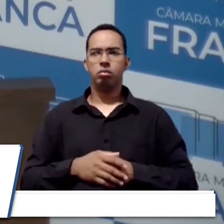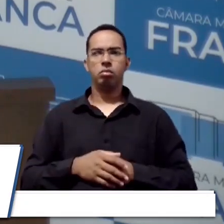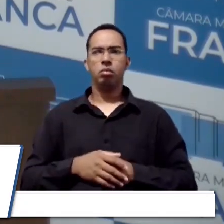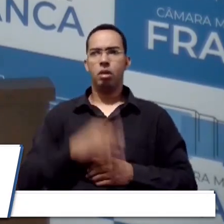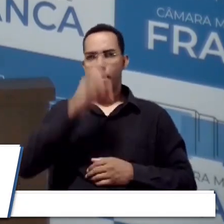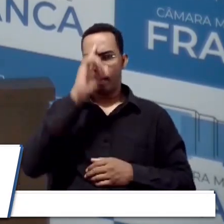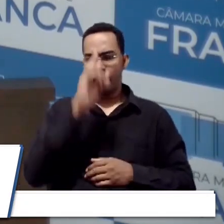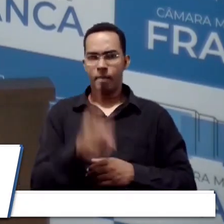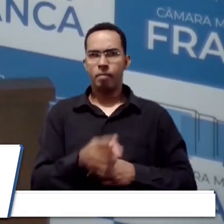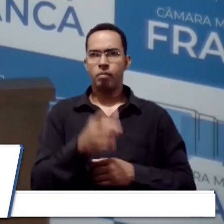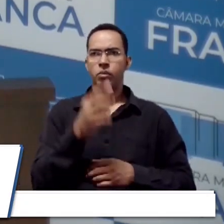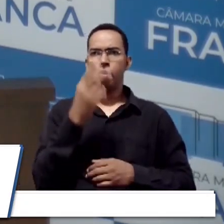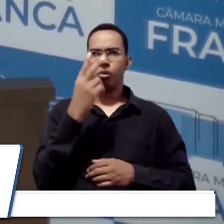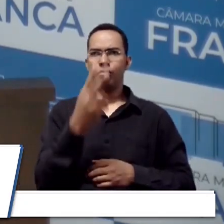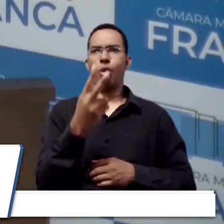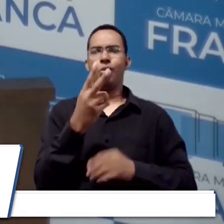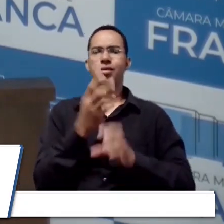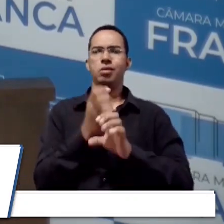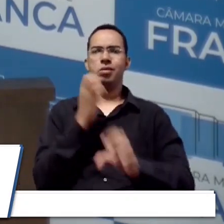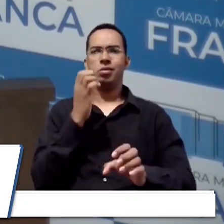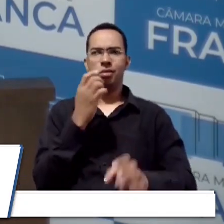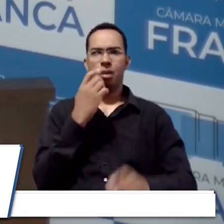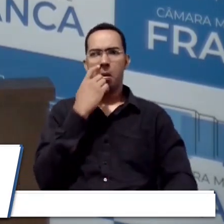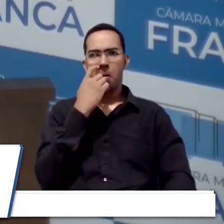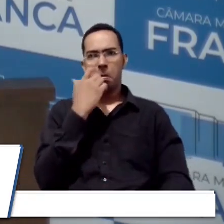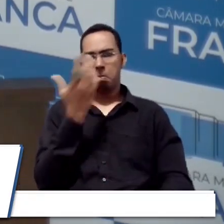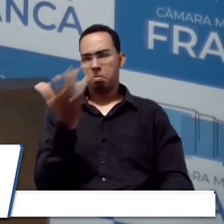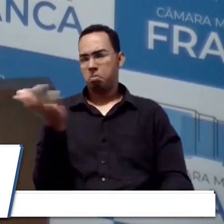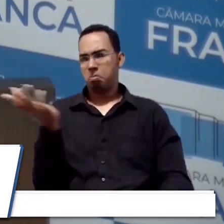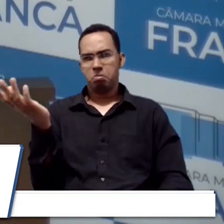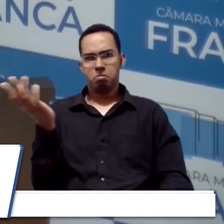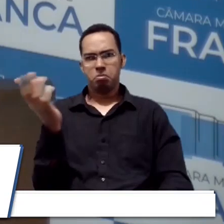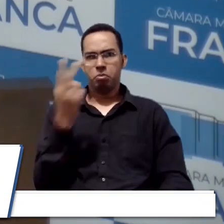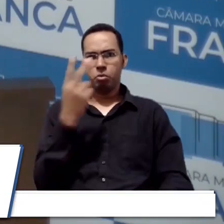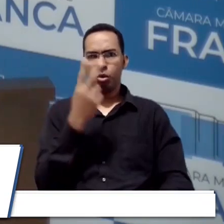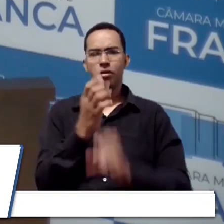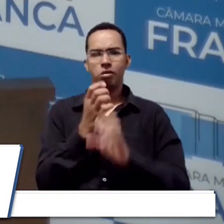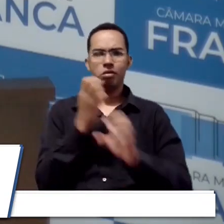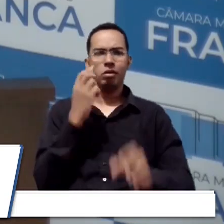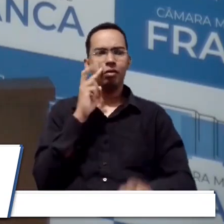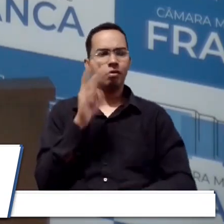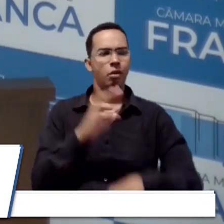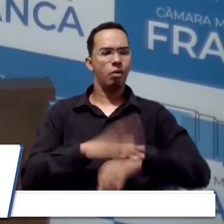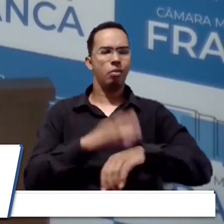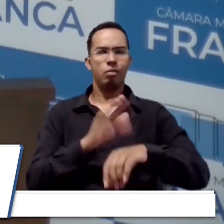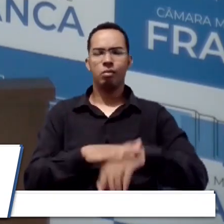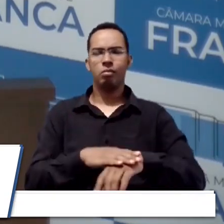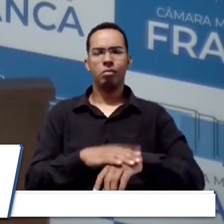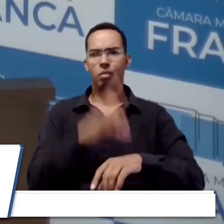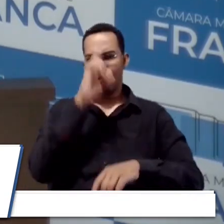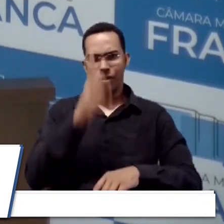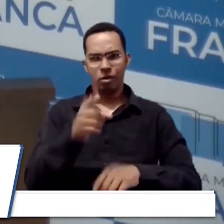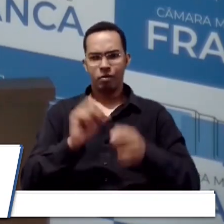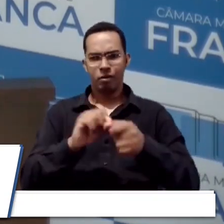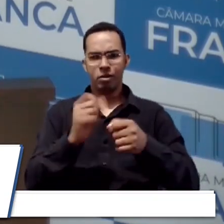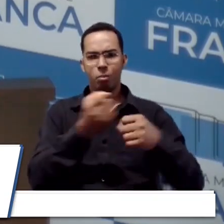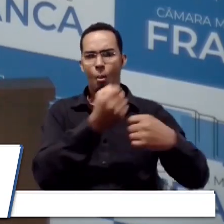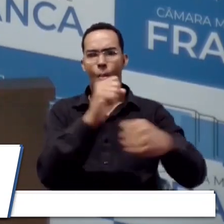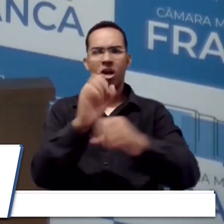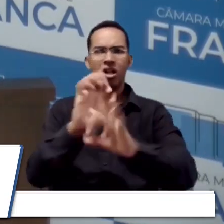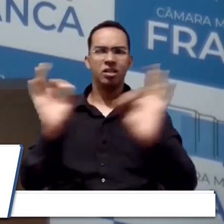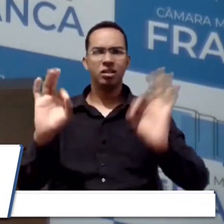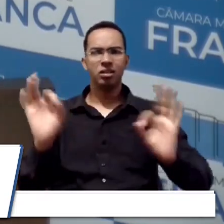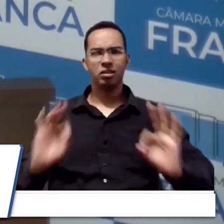dois engenheiros lá, não sei se sou o Nicola que mandou, para ver a situação, mas não mandou para fazer a limpeza